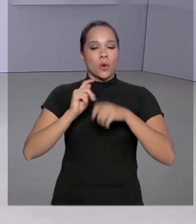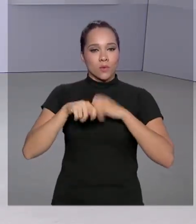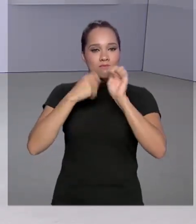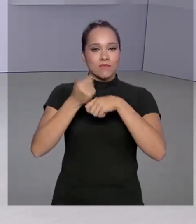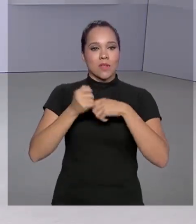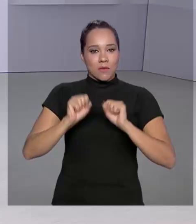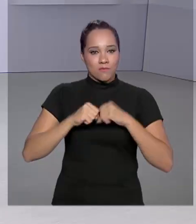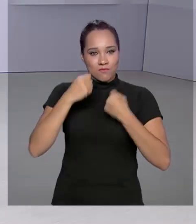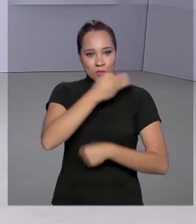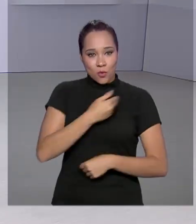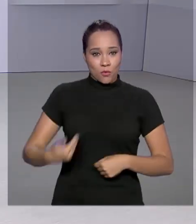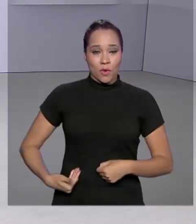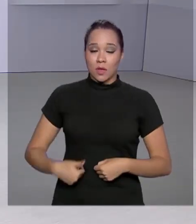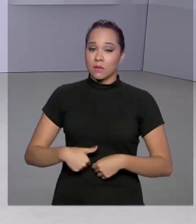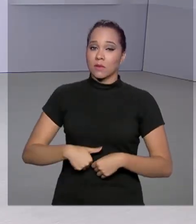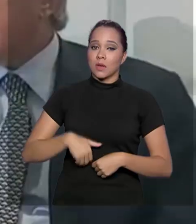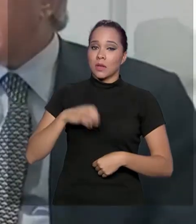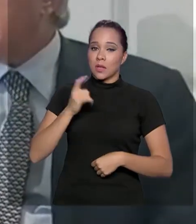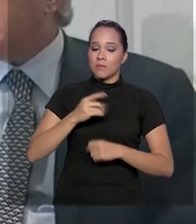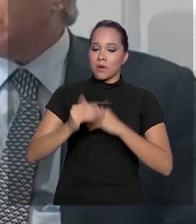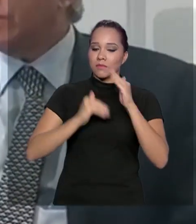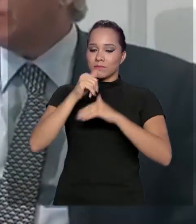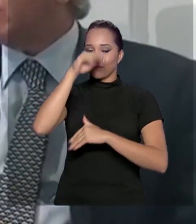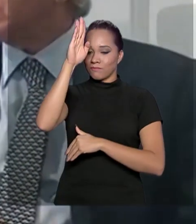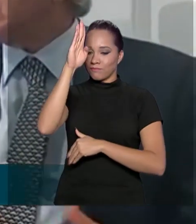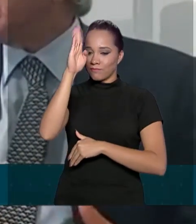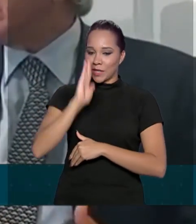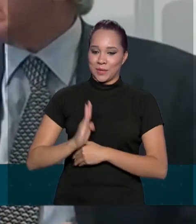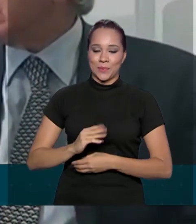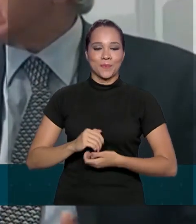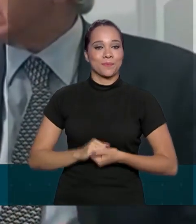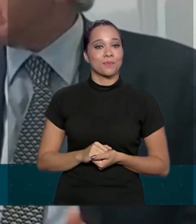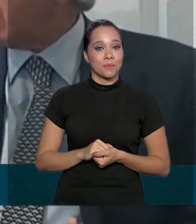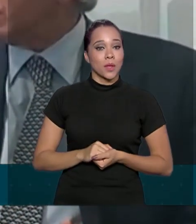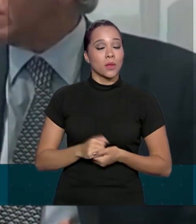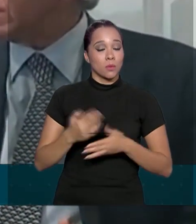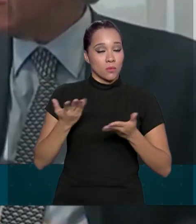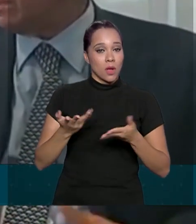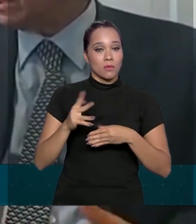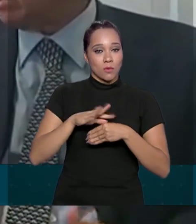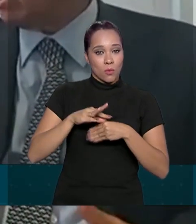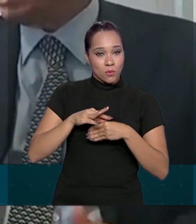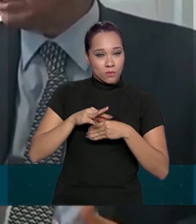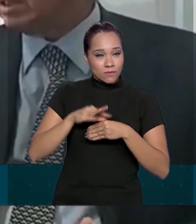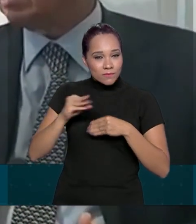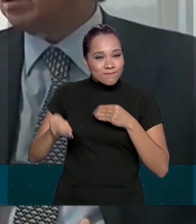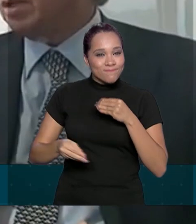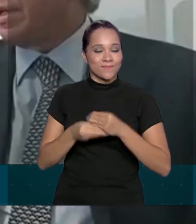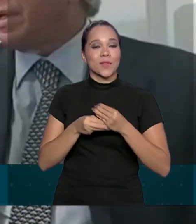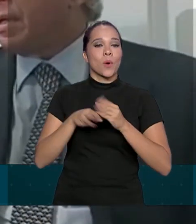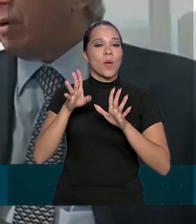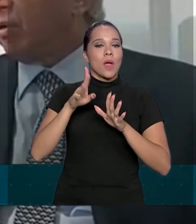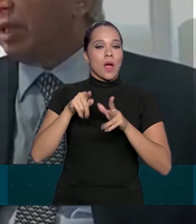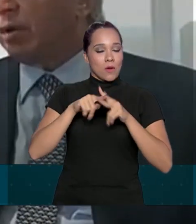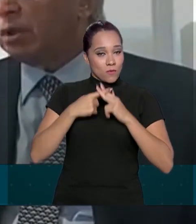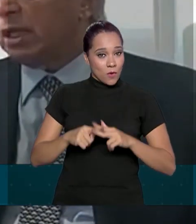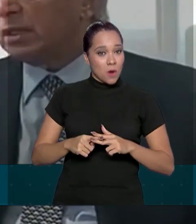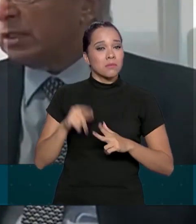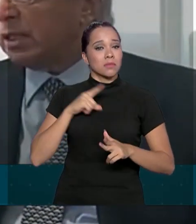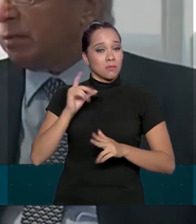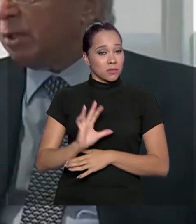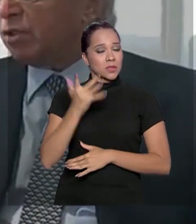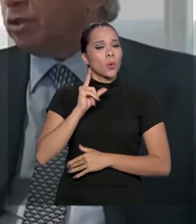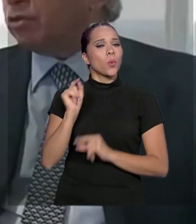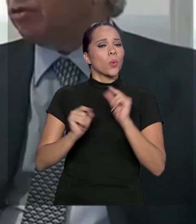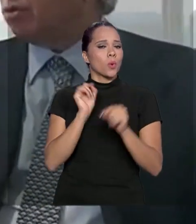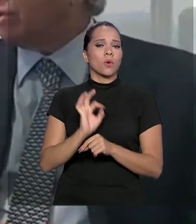crescimento do país. A partir do momento que nós implementamos as reformas, as reformas estão acontecendo, o que acontece